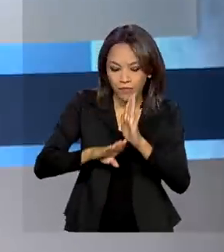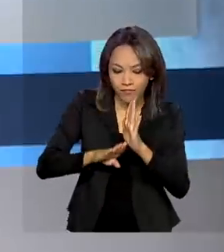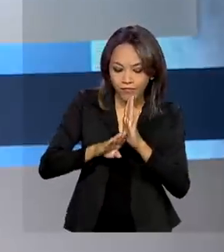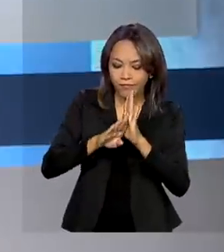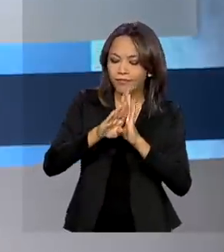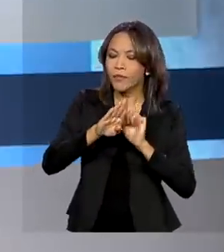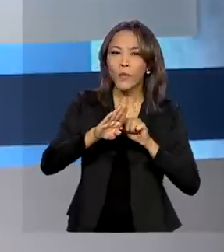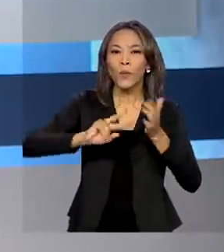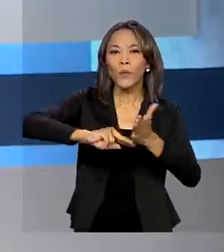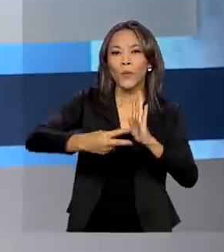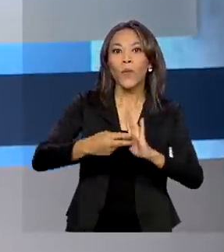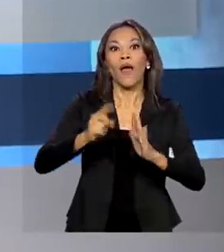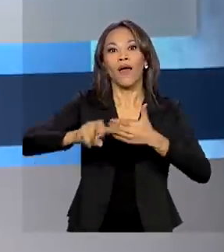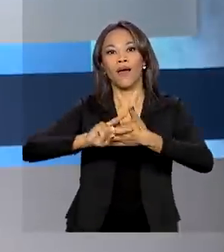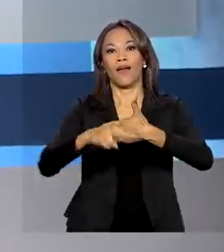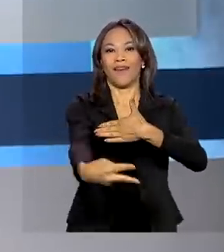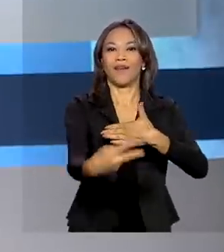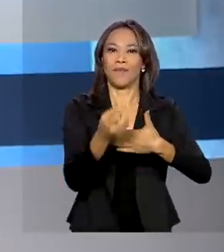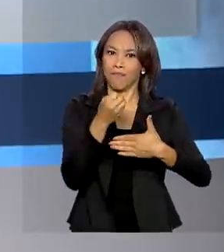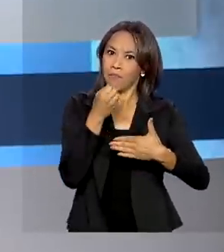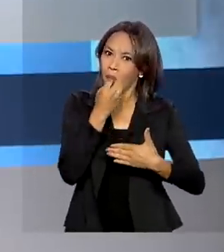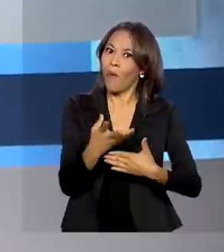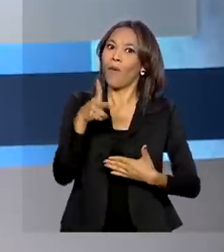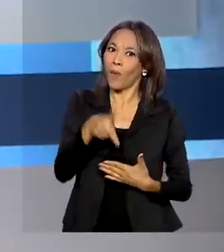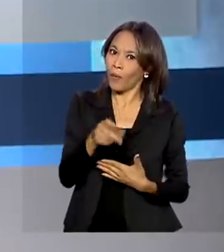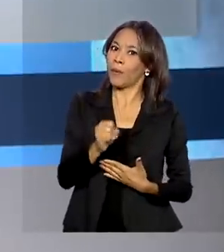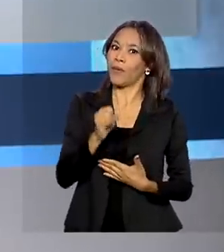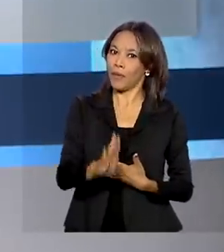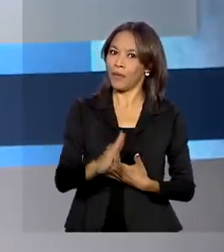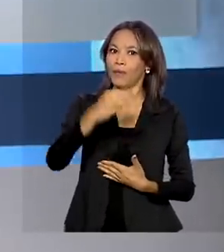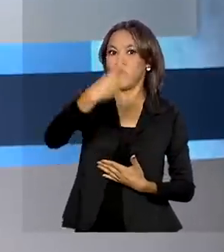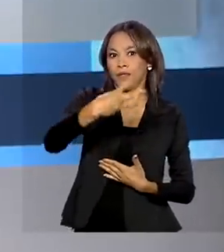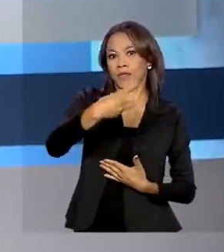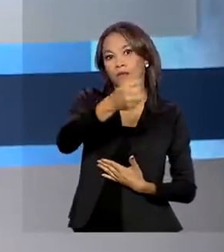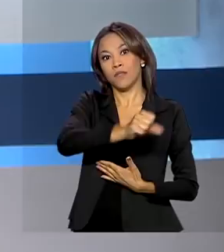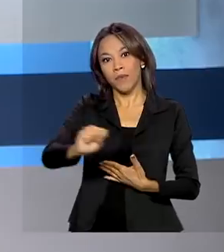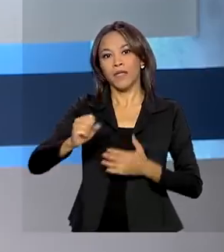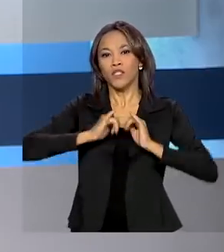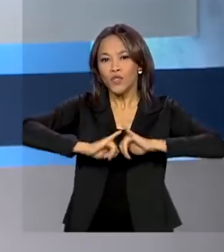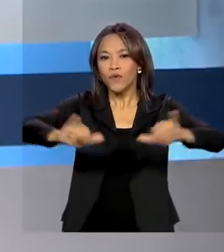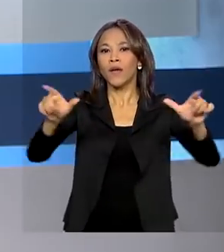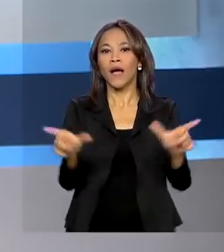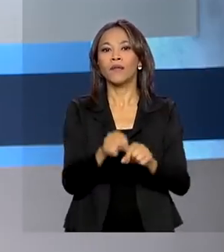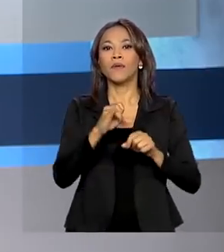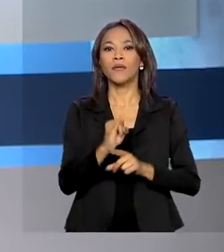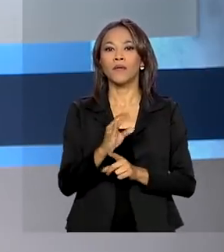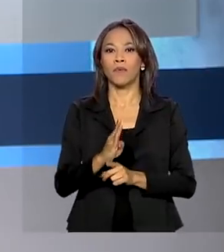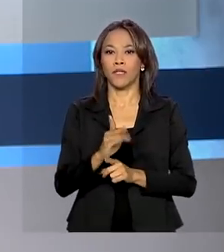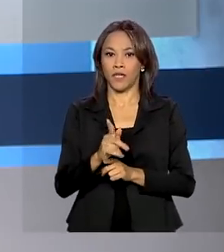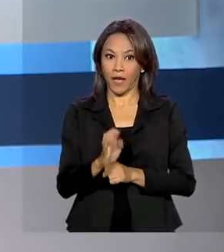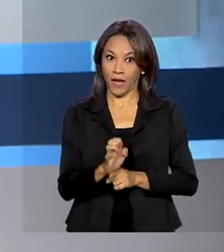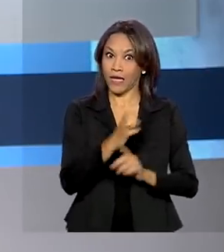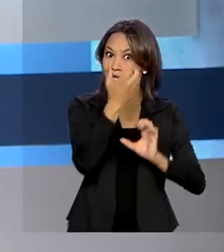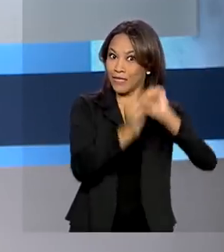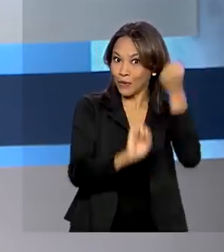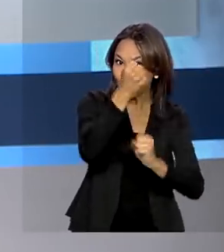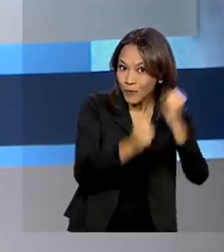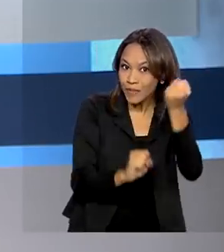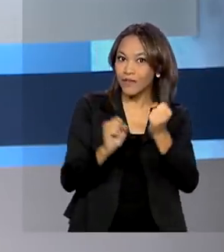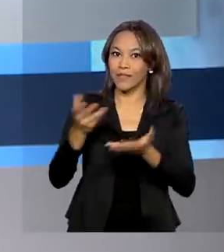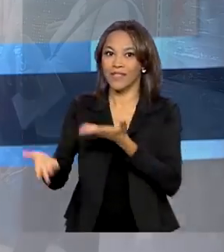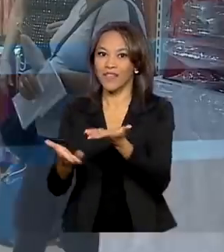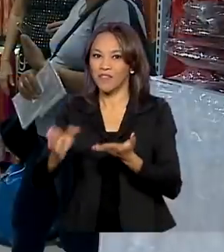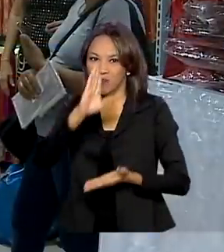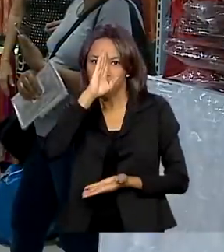refletiu no resultado do PIB no terceiro semestre divulgado pelo IBGE. Indústria e serviços foram os destaques.